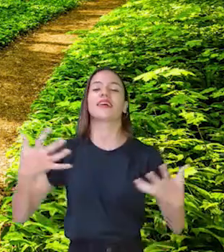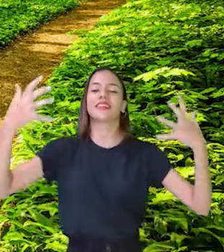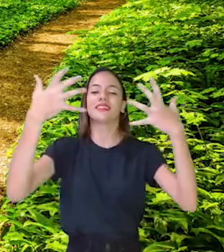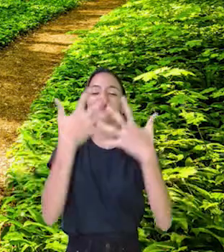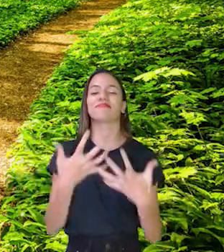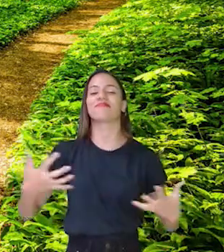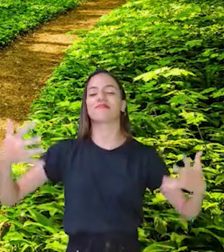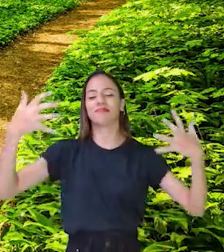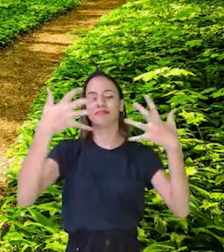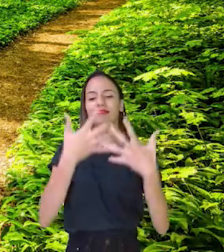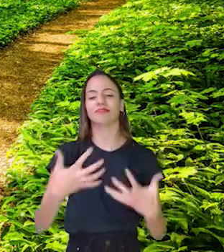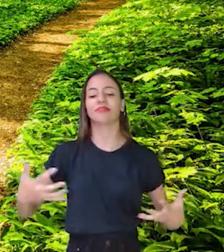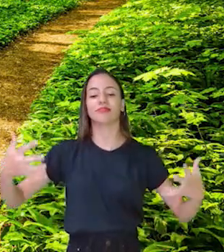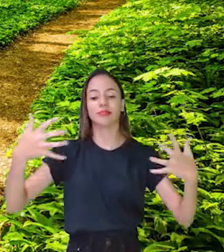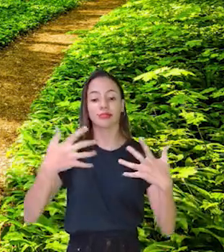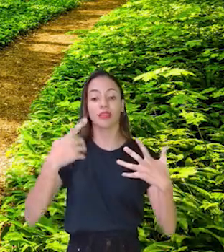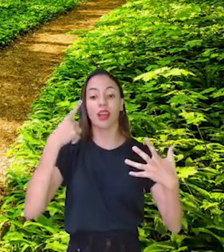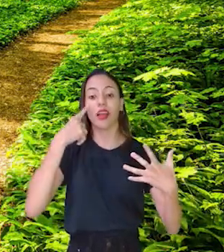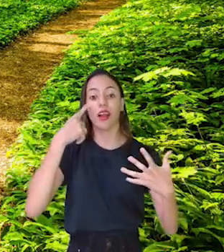E ela fazia assim, ó.